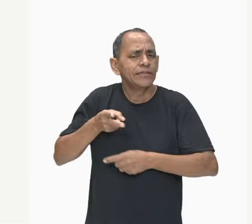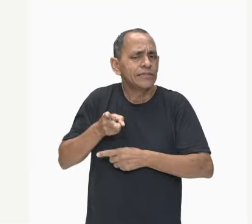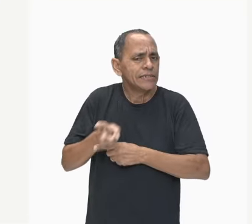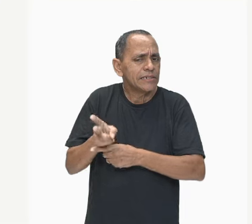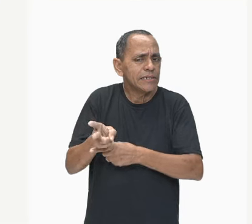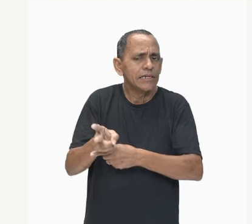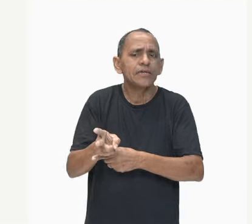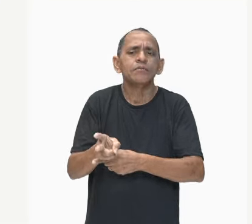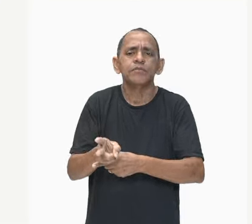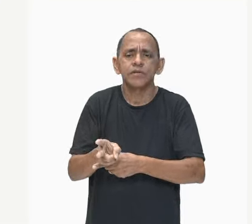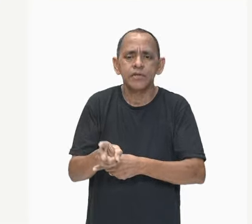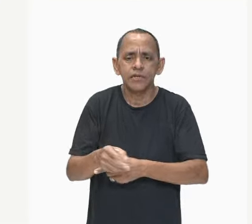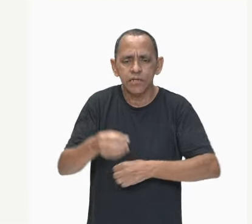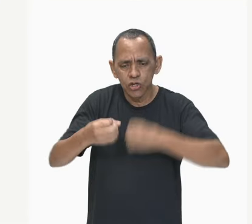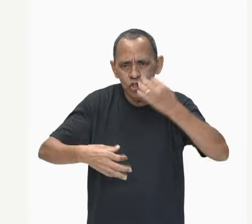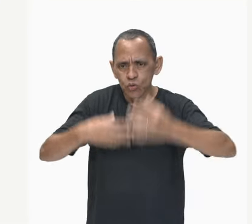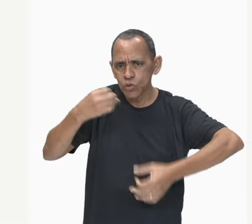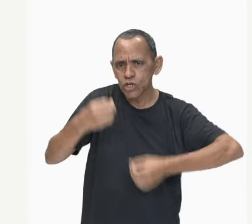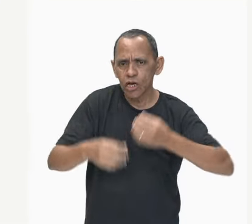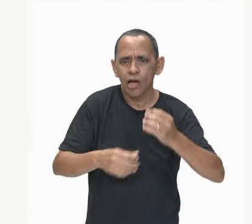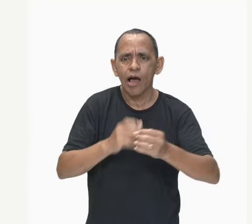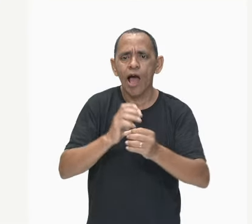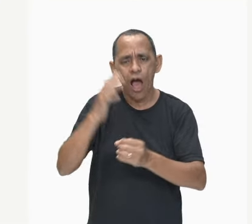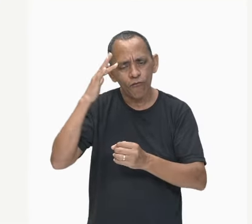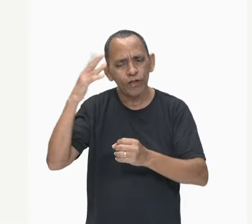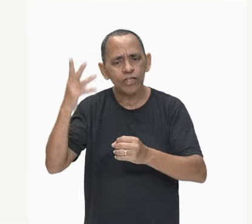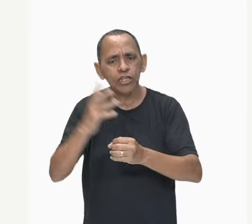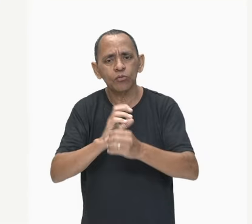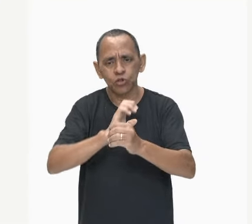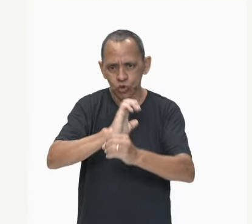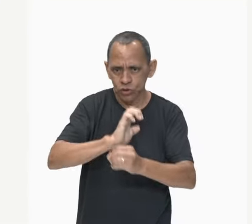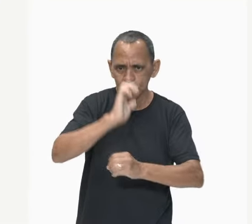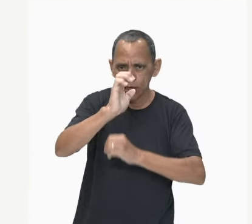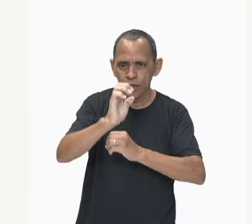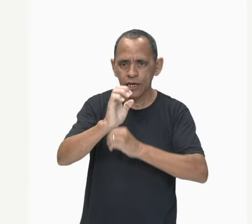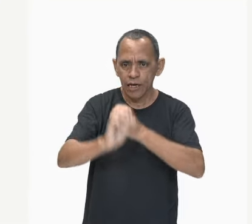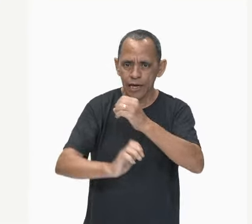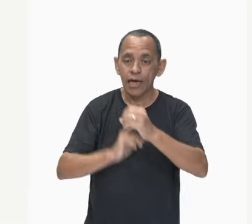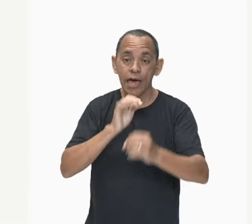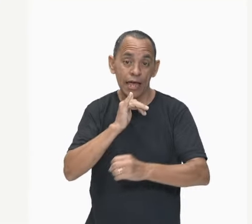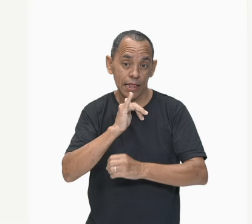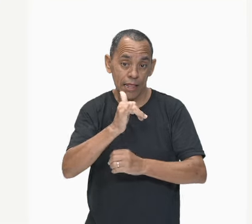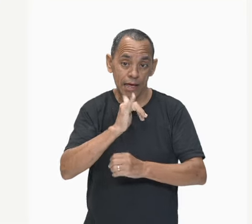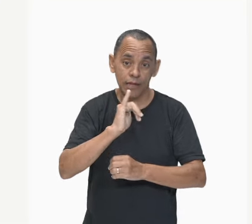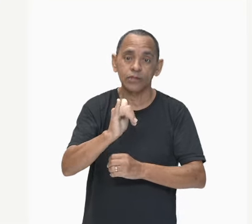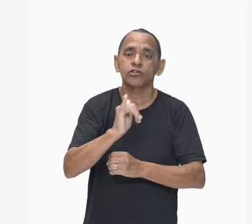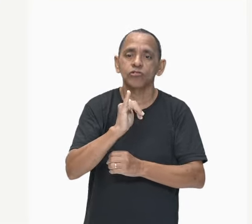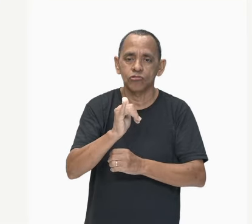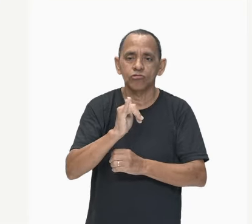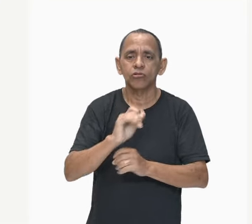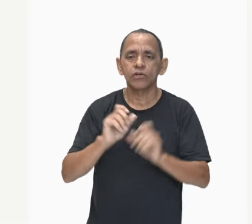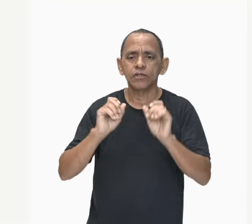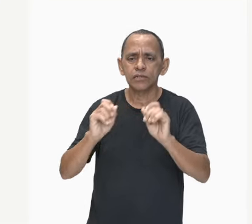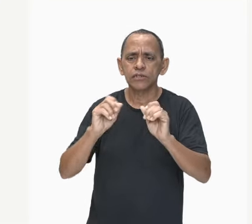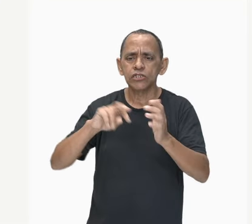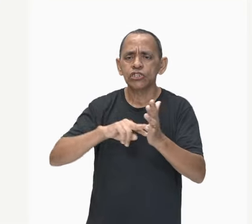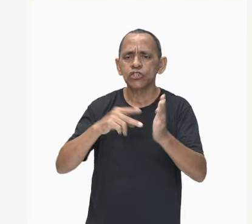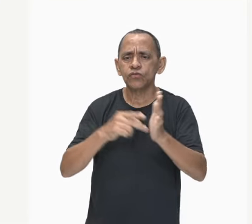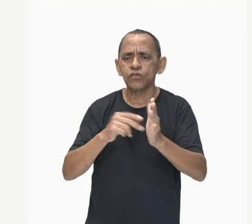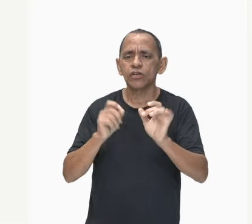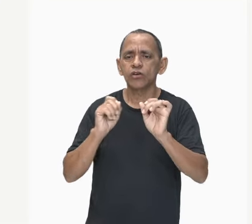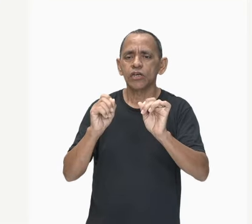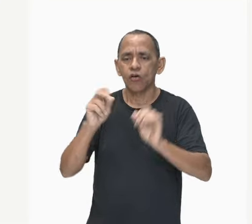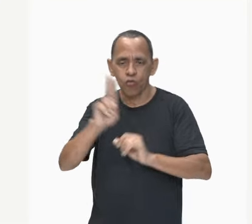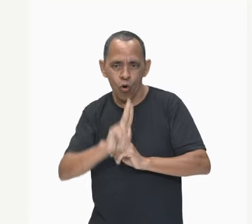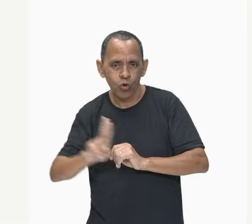elétricos, fenômenos da eletrização, você vai falar o quê? Que os elétrons, eu vou utilizar sempre